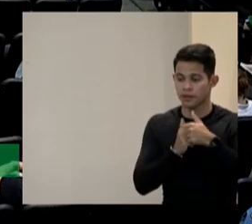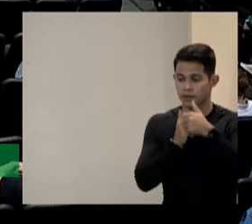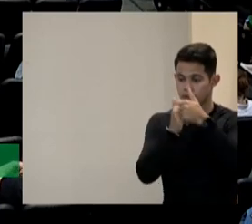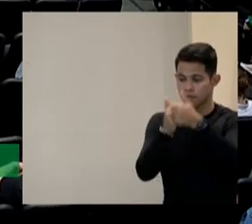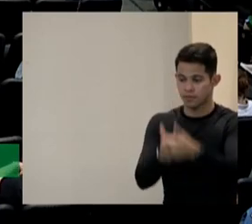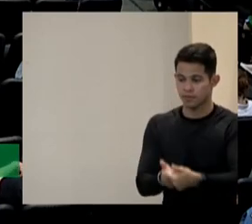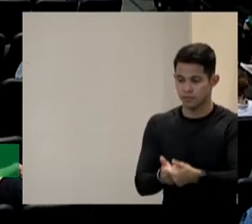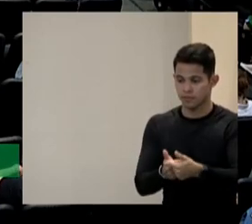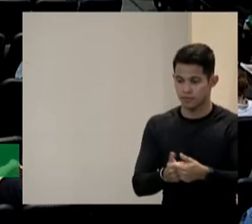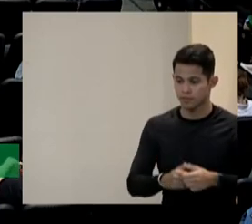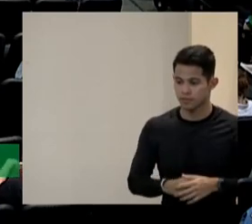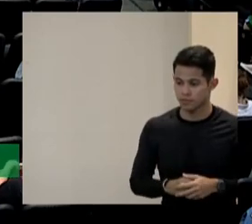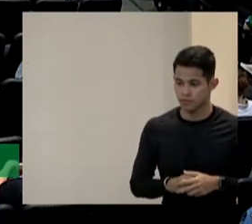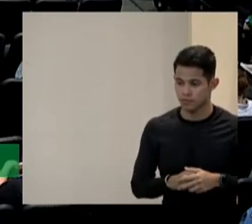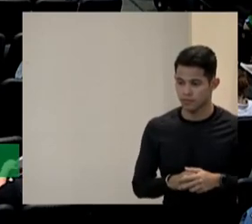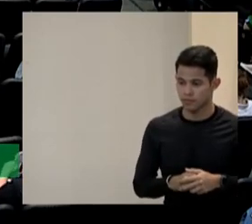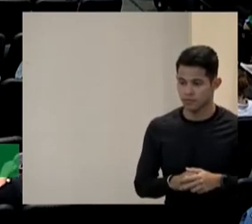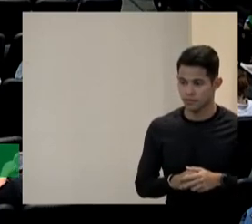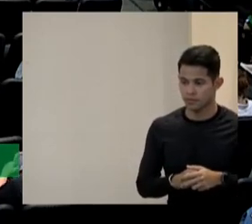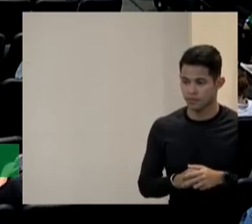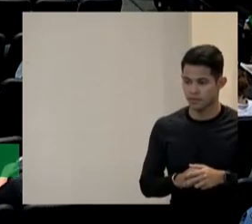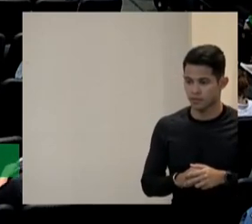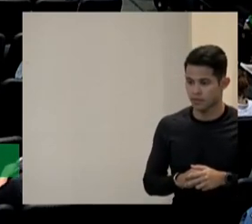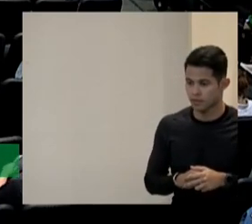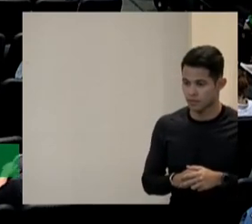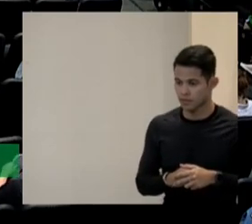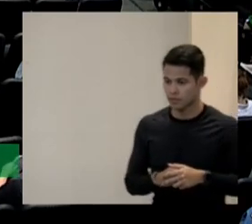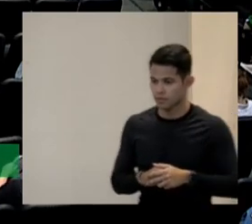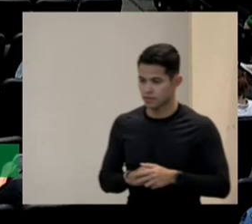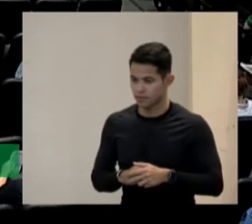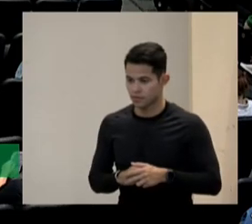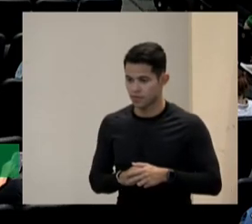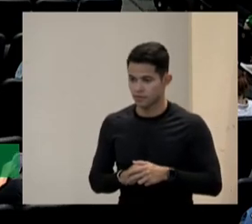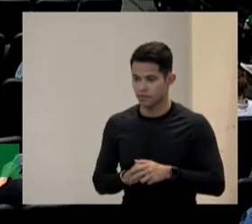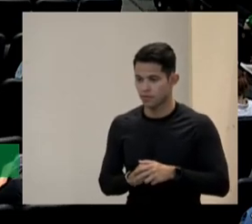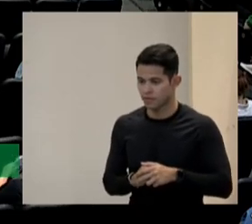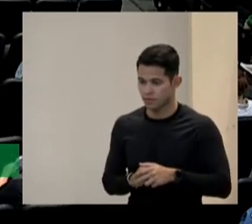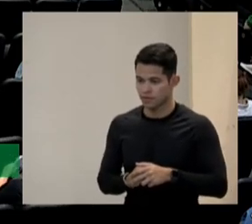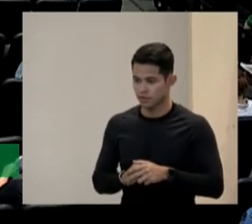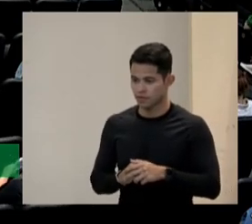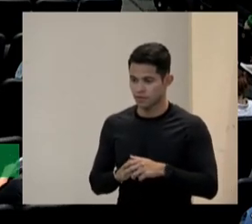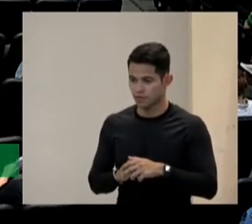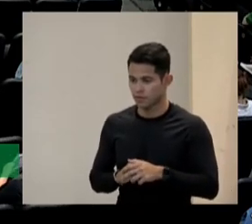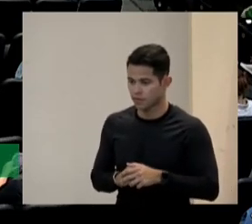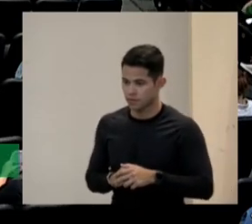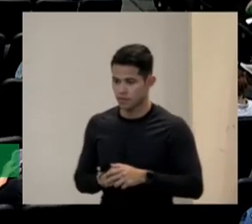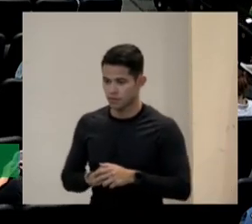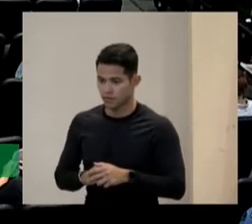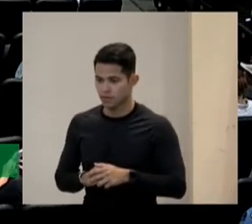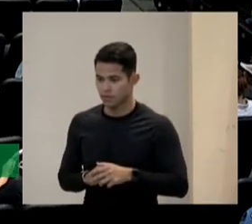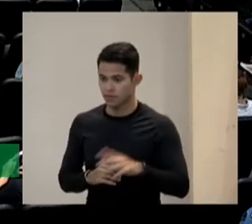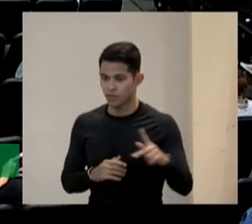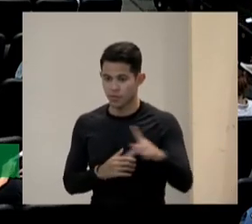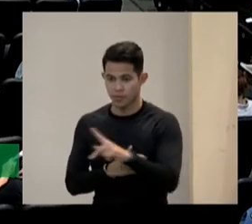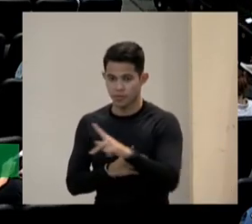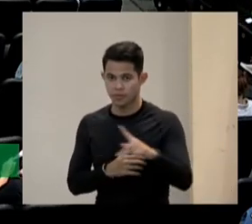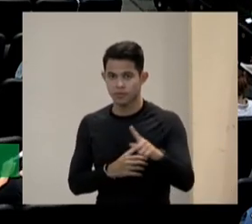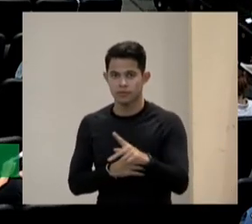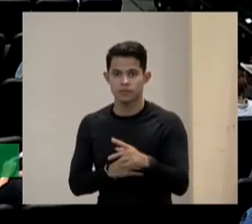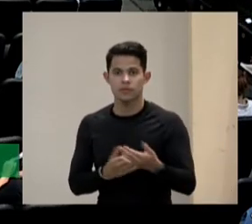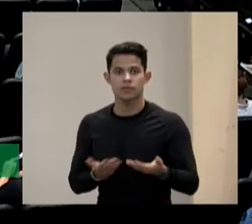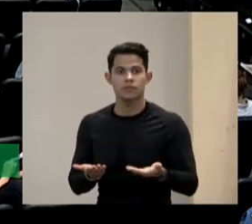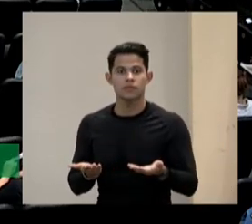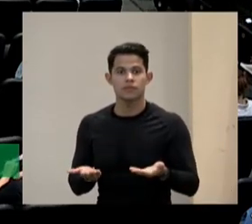melhor dos casos o professor planeia faz o próprio planejamento faz aquelas apostilas etc que bom